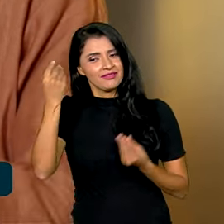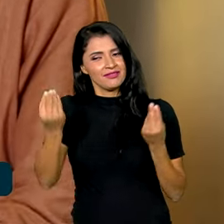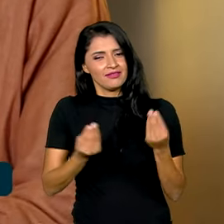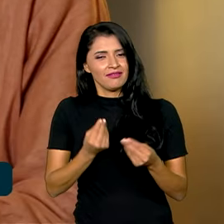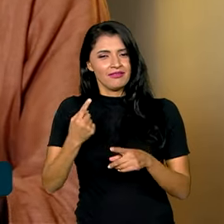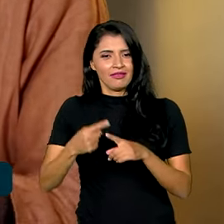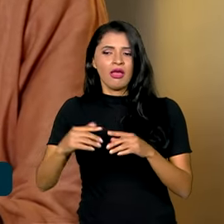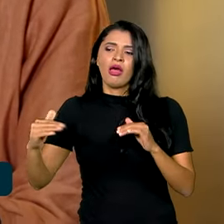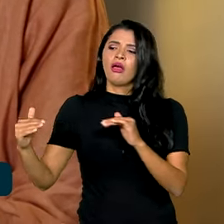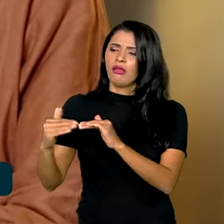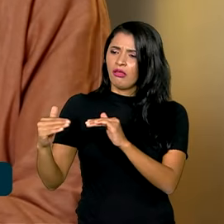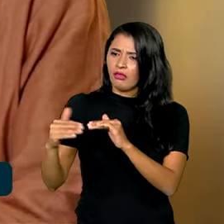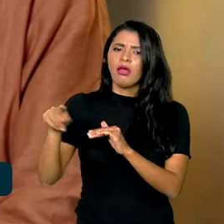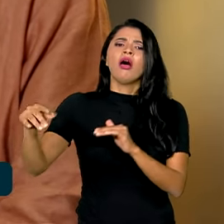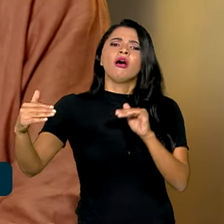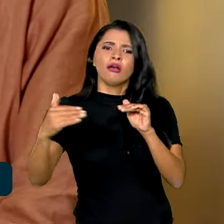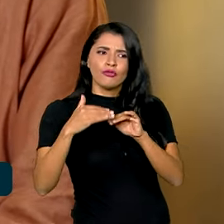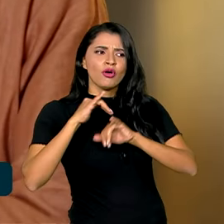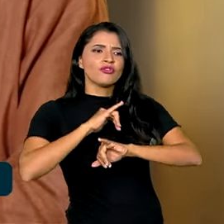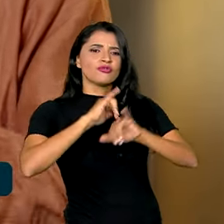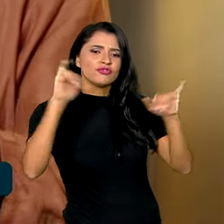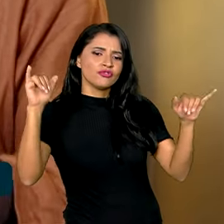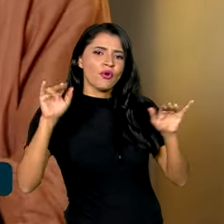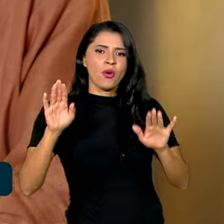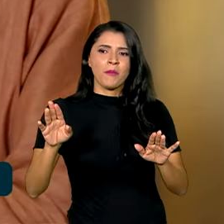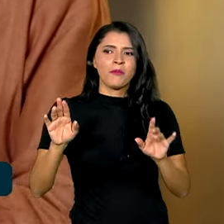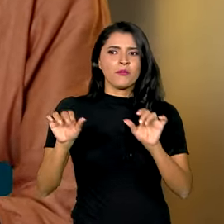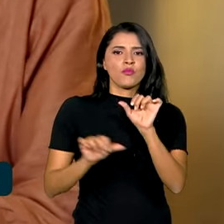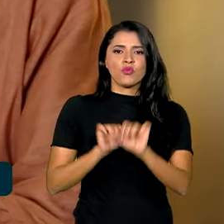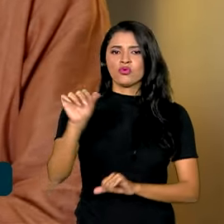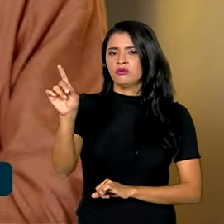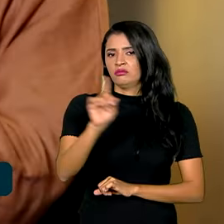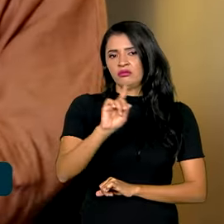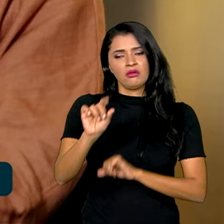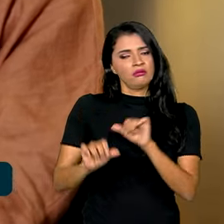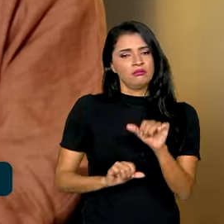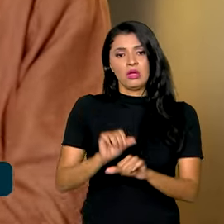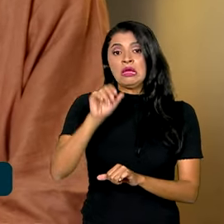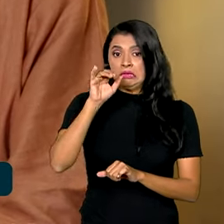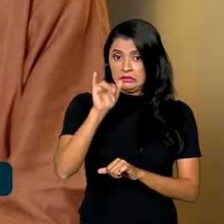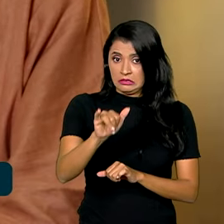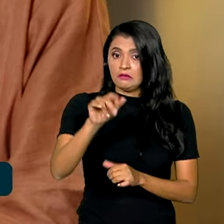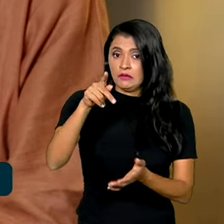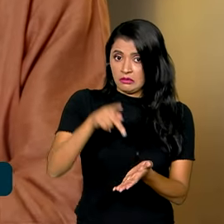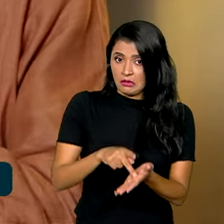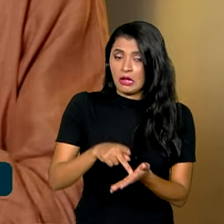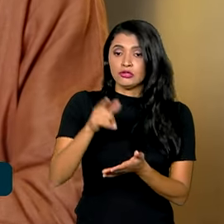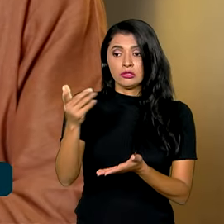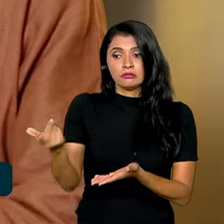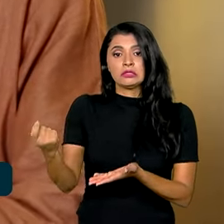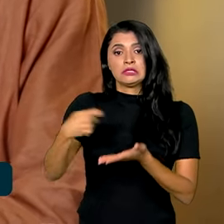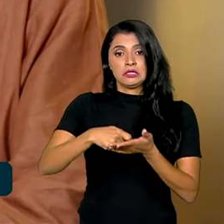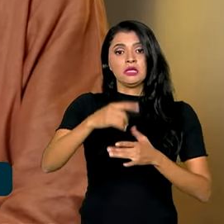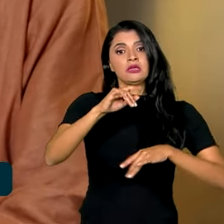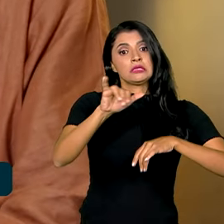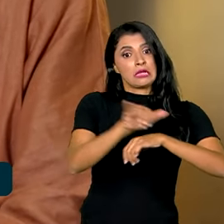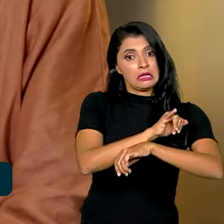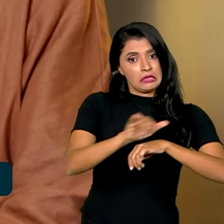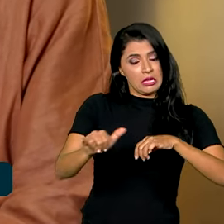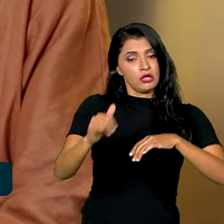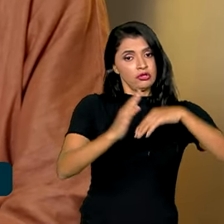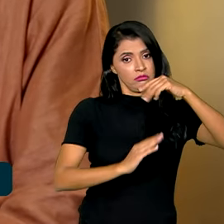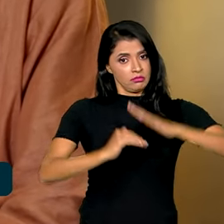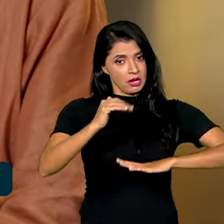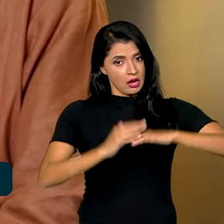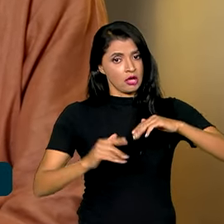concordou, porque anunciou, a realidade já mudou. E não mudou, só muda se tivermos condições de implementar as